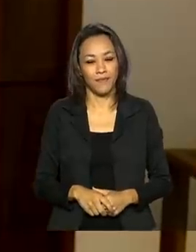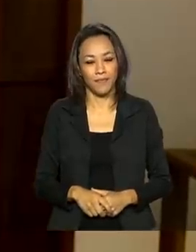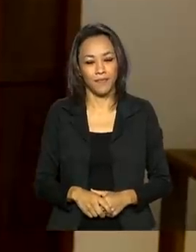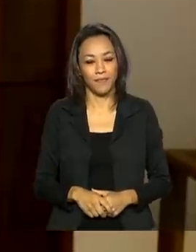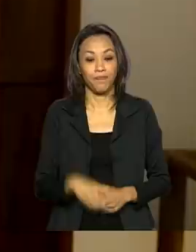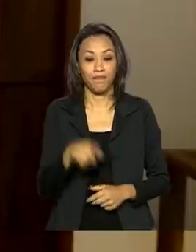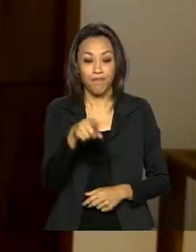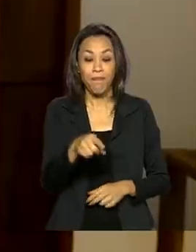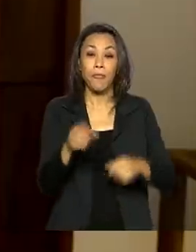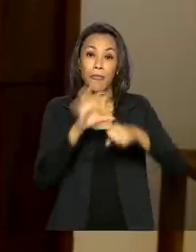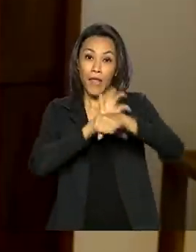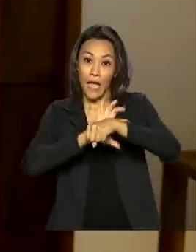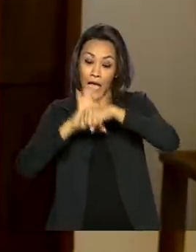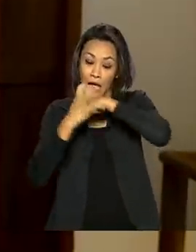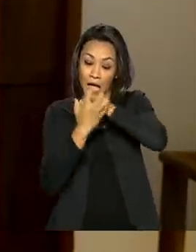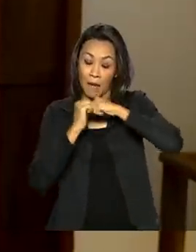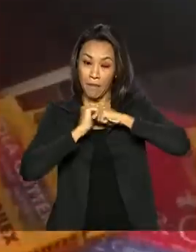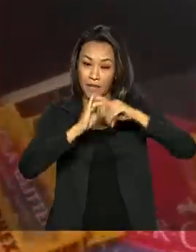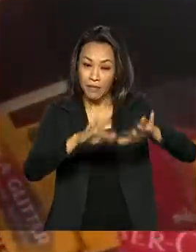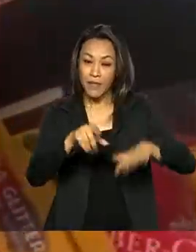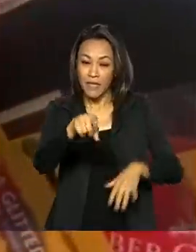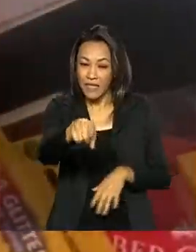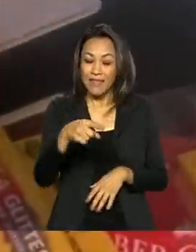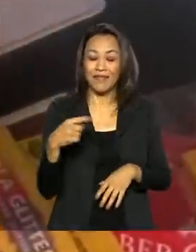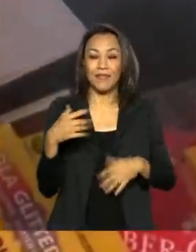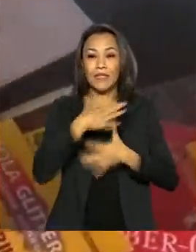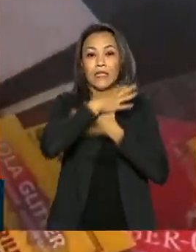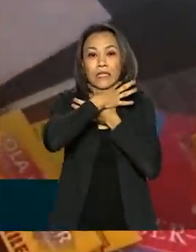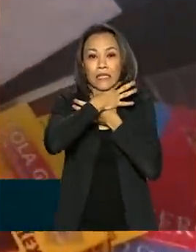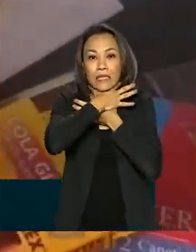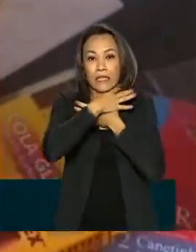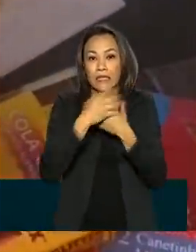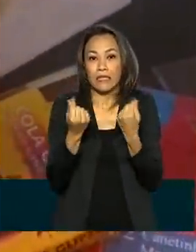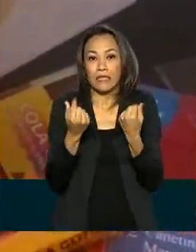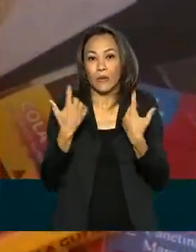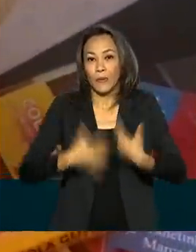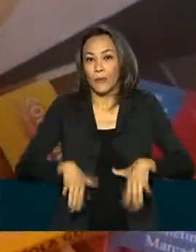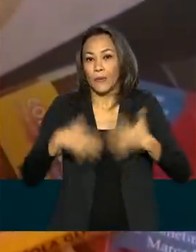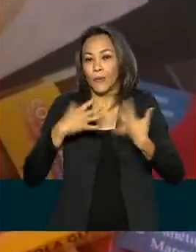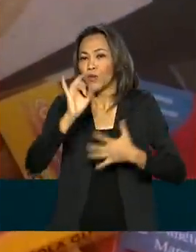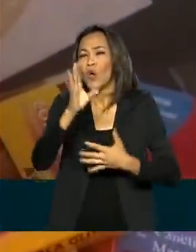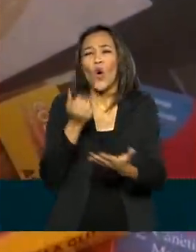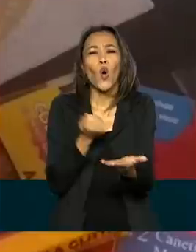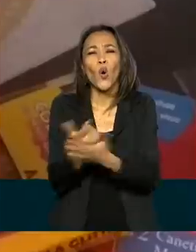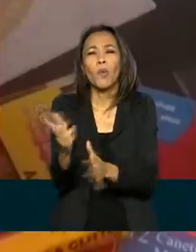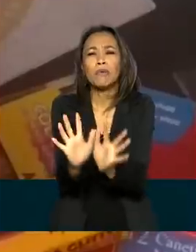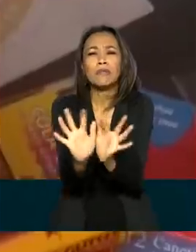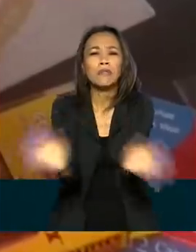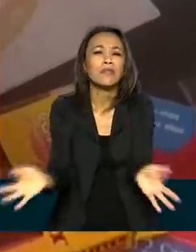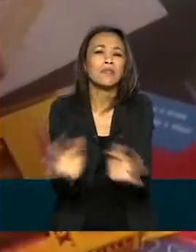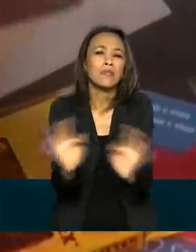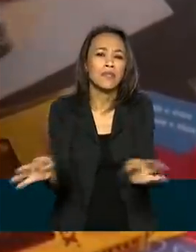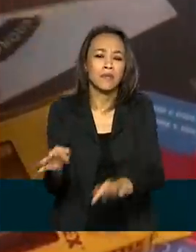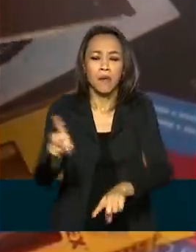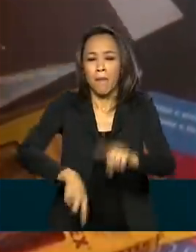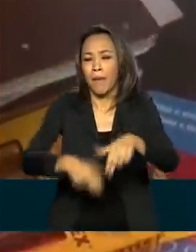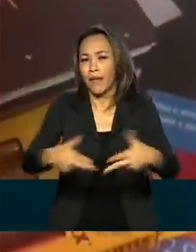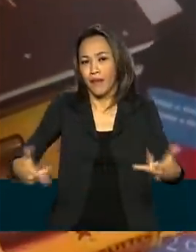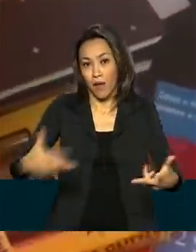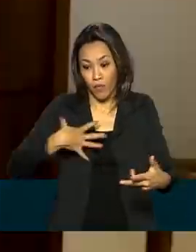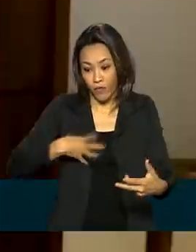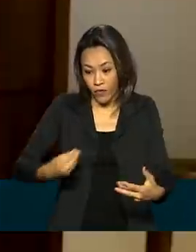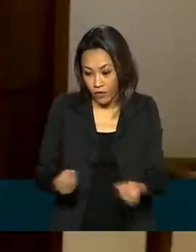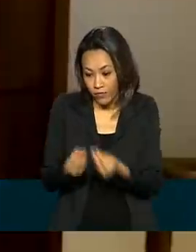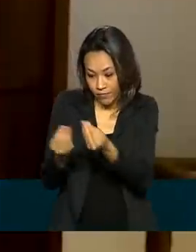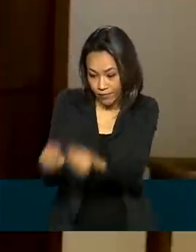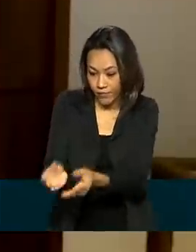A pandemia afetou as contas da Gisele. Por isso, ela optou por comprar apenas o básico do material escolar para o filho começar as